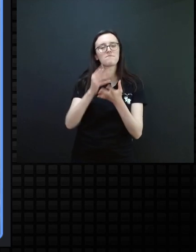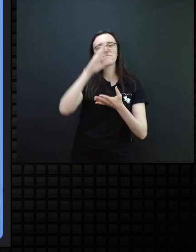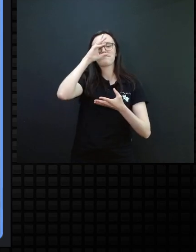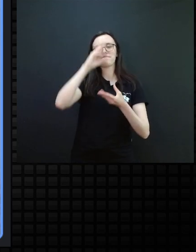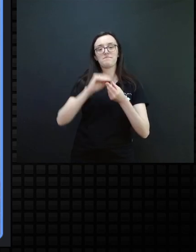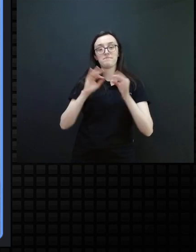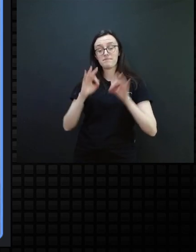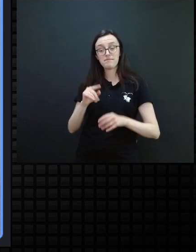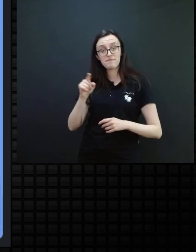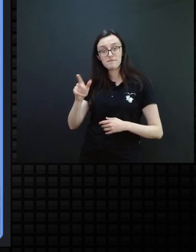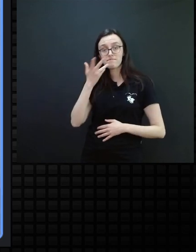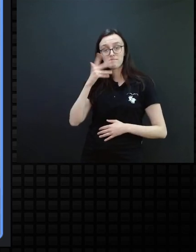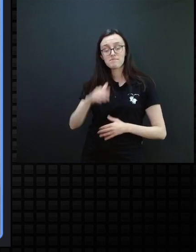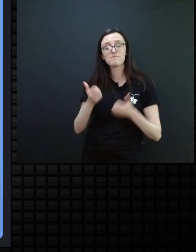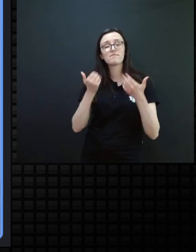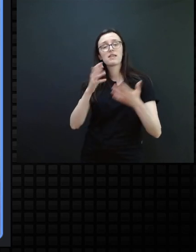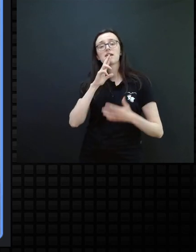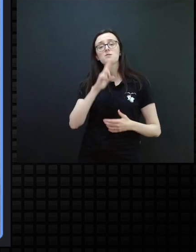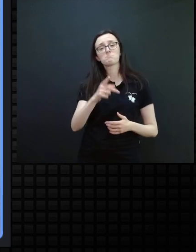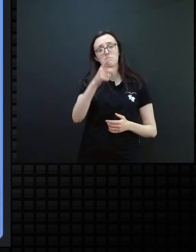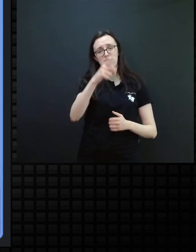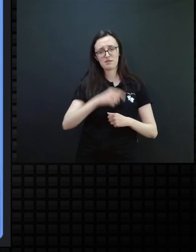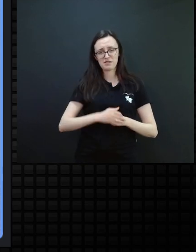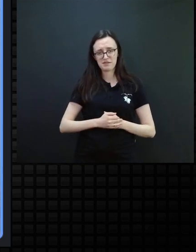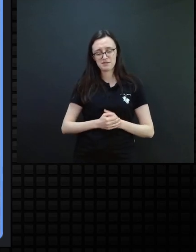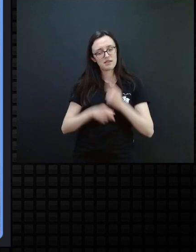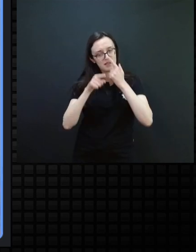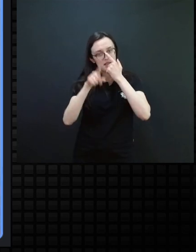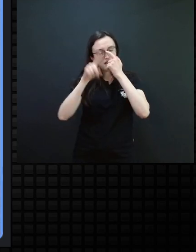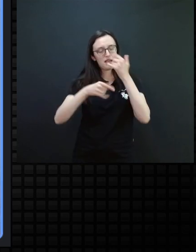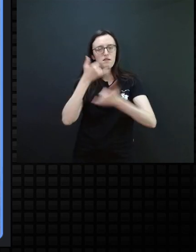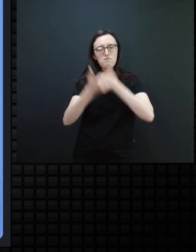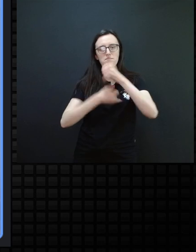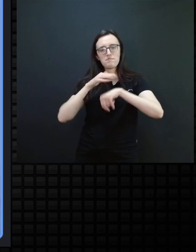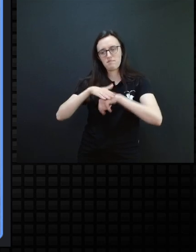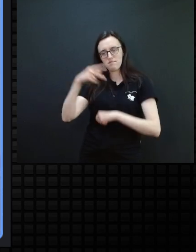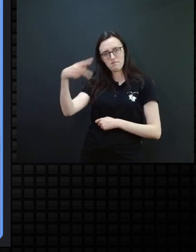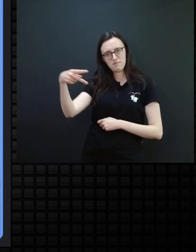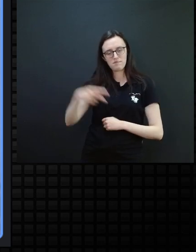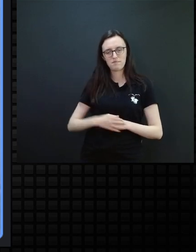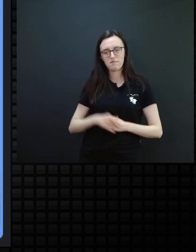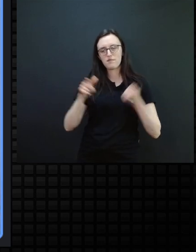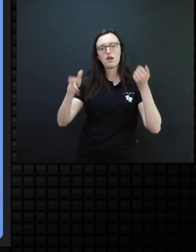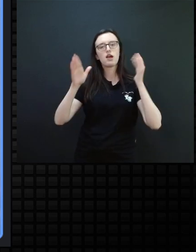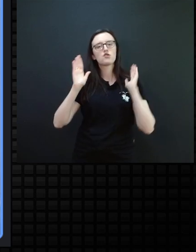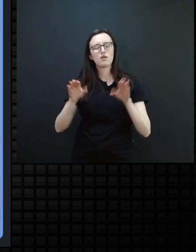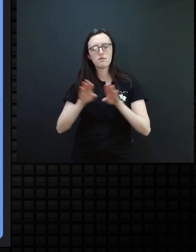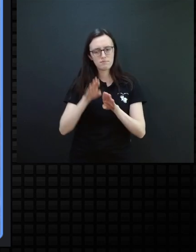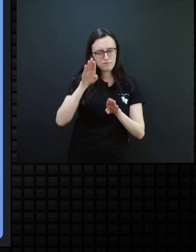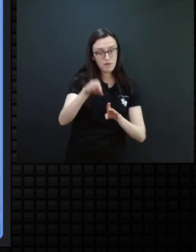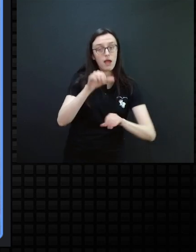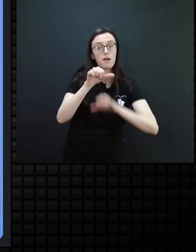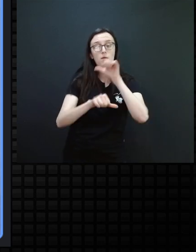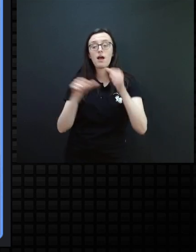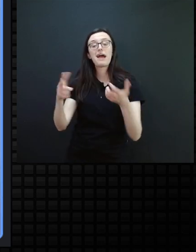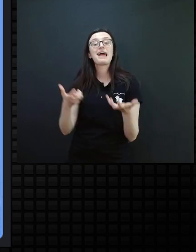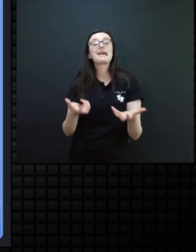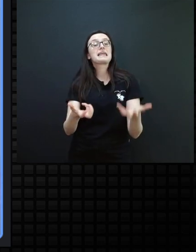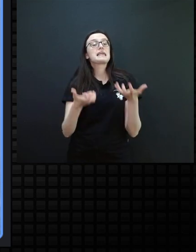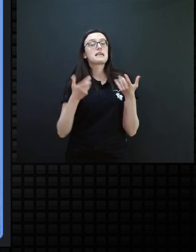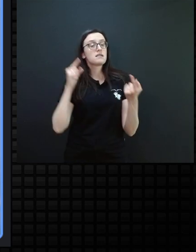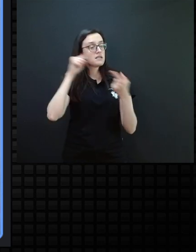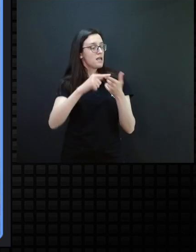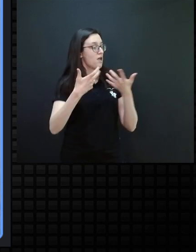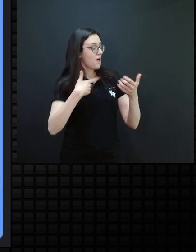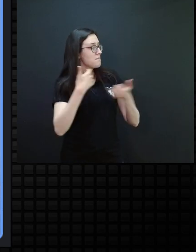que a criança está te dando resposta. esse é o brincar da criança, ela já passa a ter a intenção de